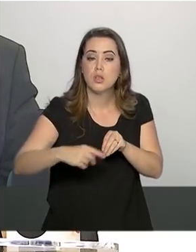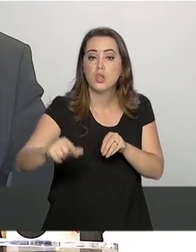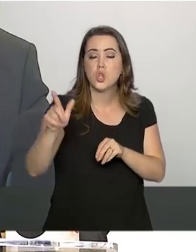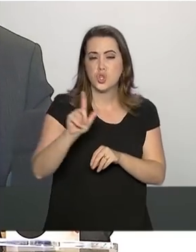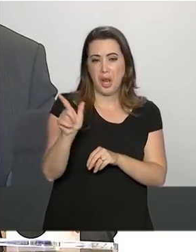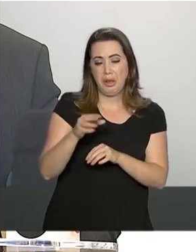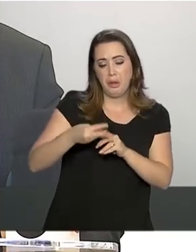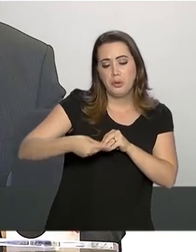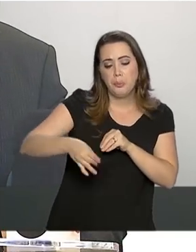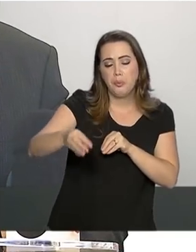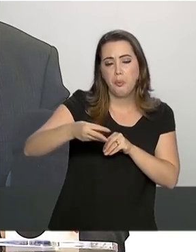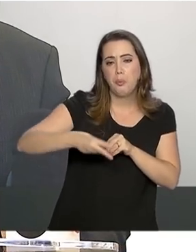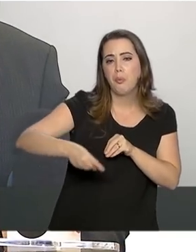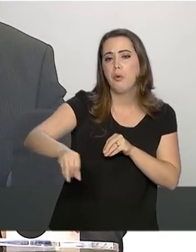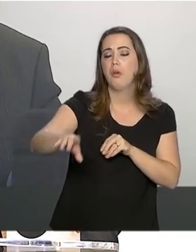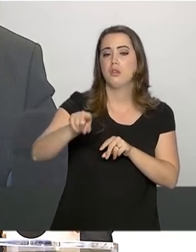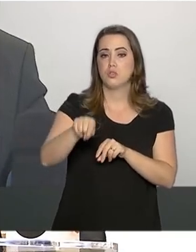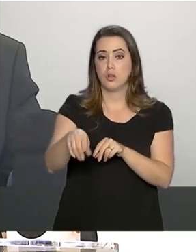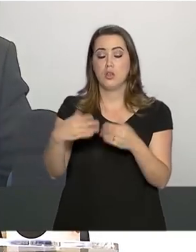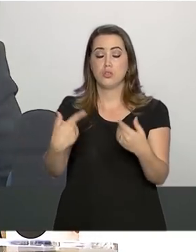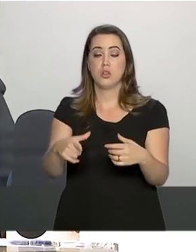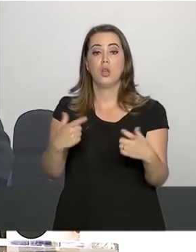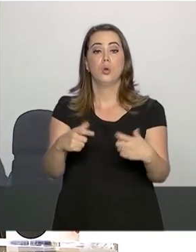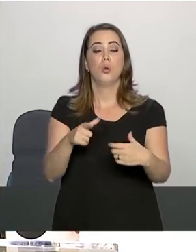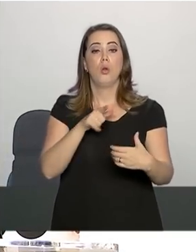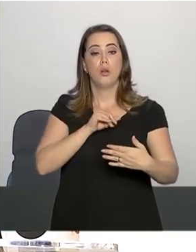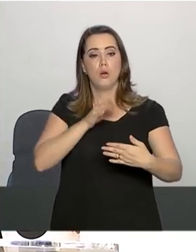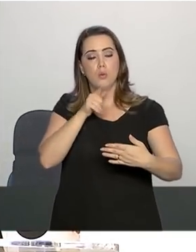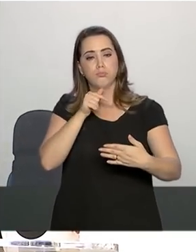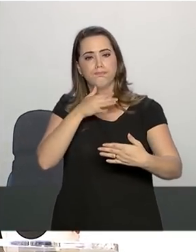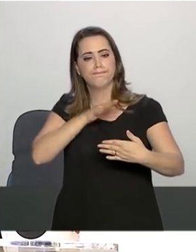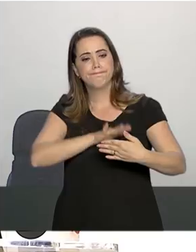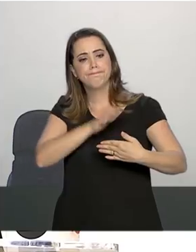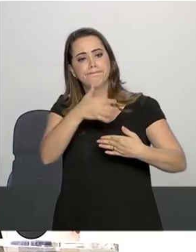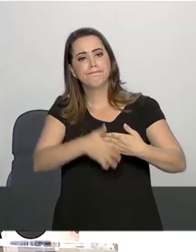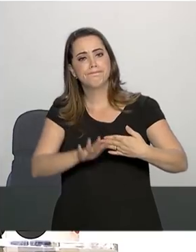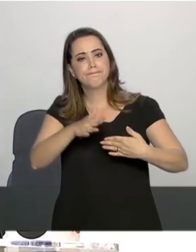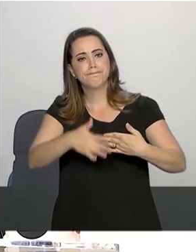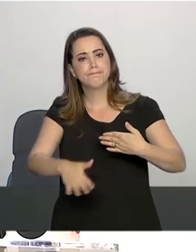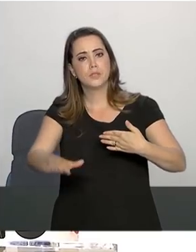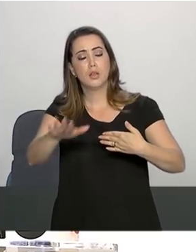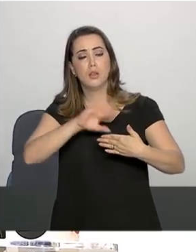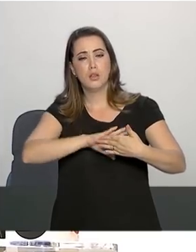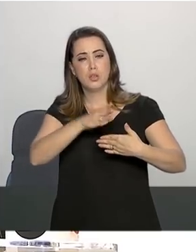baixo. Então, é uma ação do Ministério das Minas e Energia.